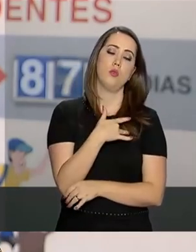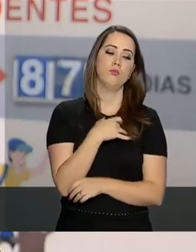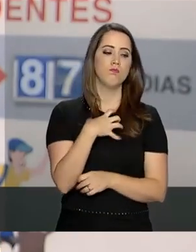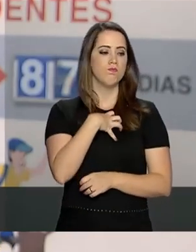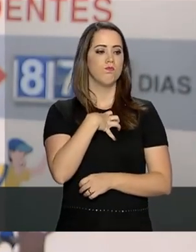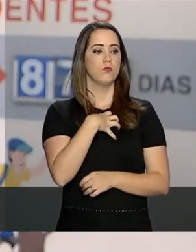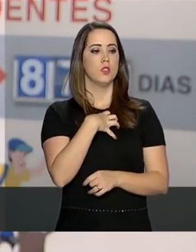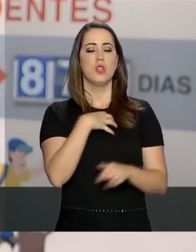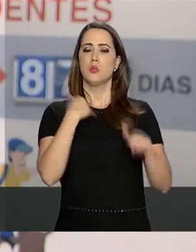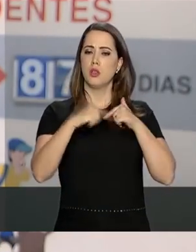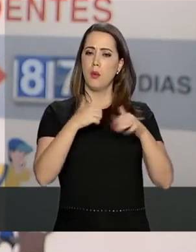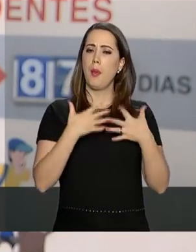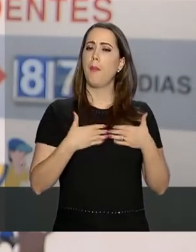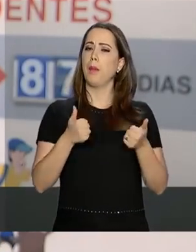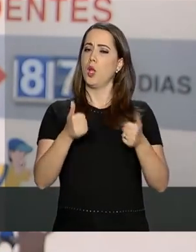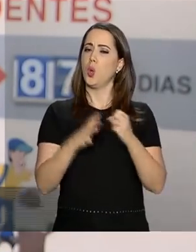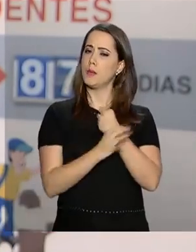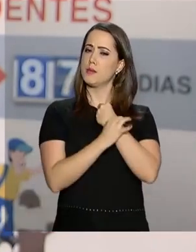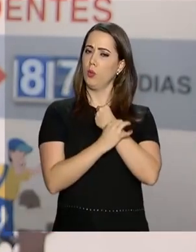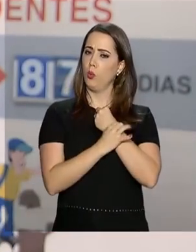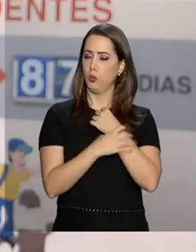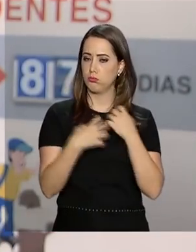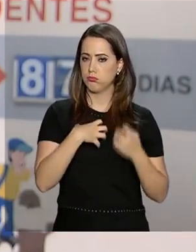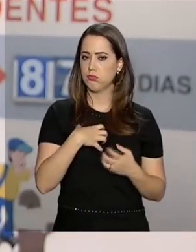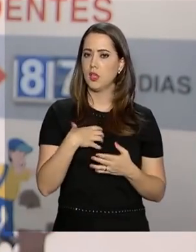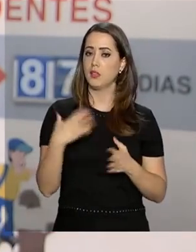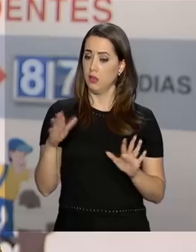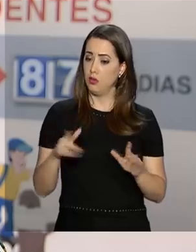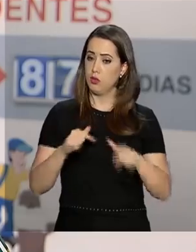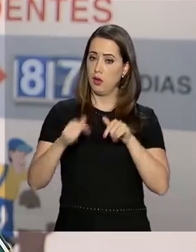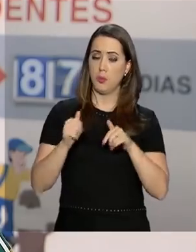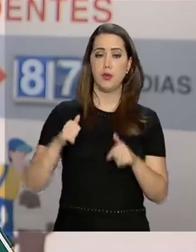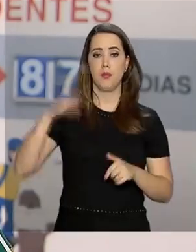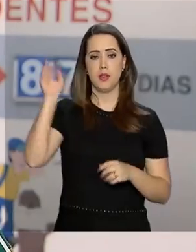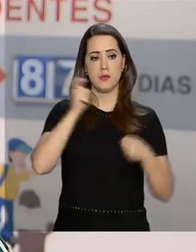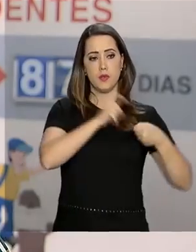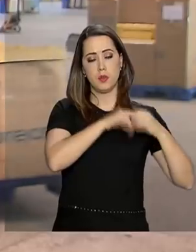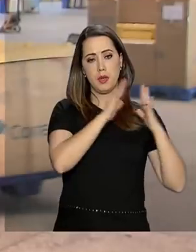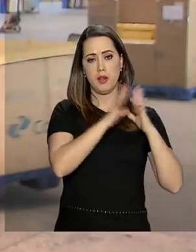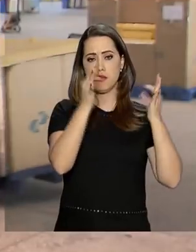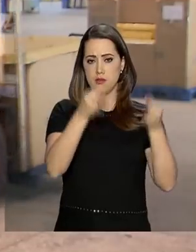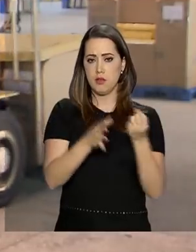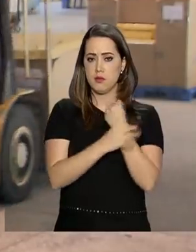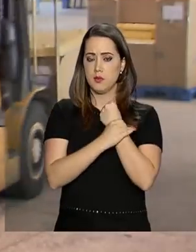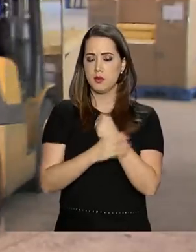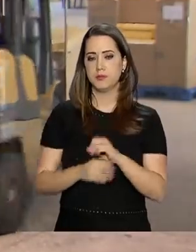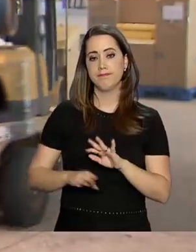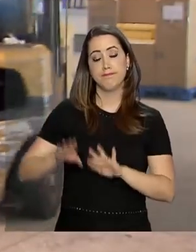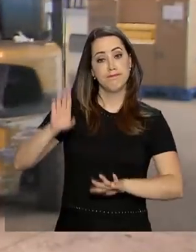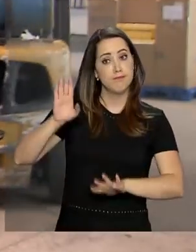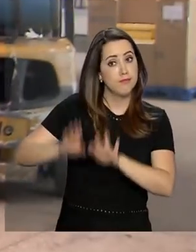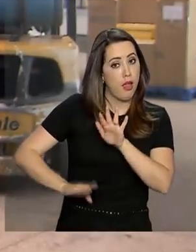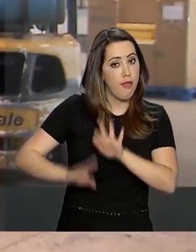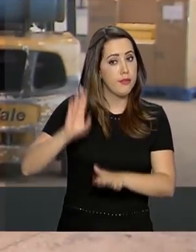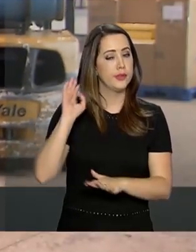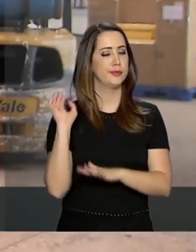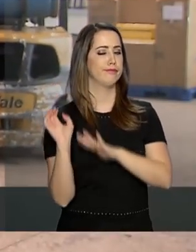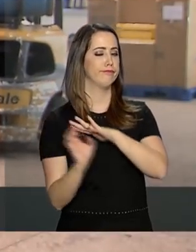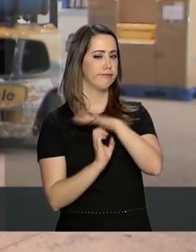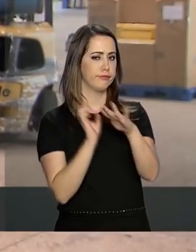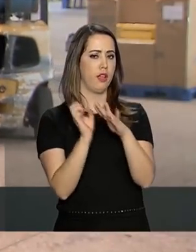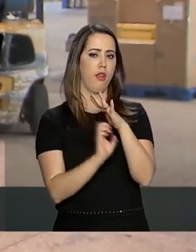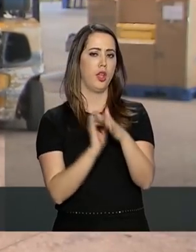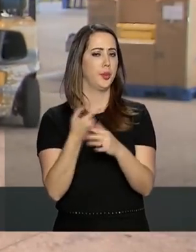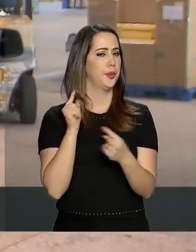segurança, com mais conforto e, consequentemente, vai produzir mais e vai voltar para casa seguro. Mas não são todas as empresas que